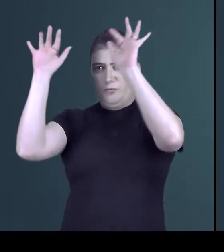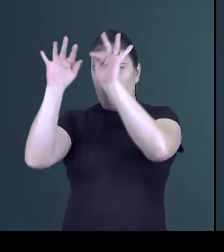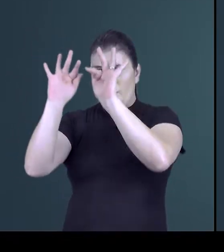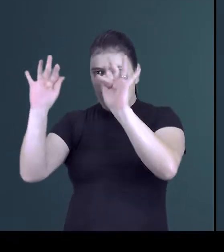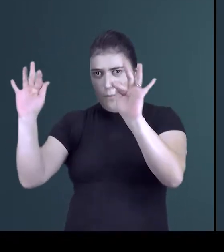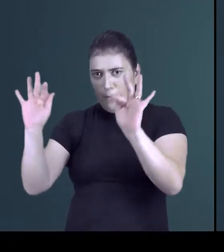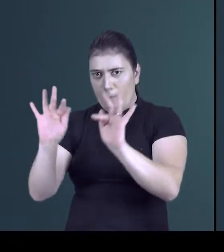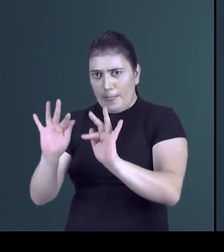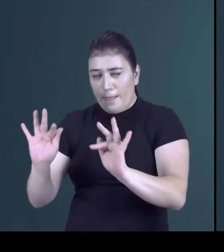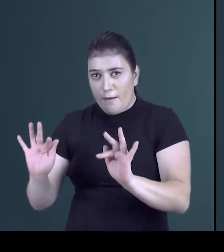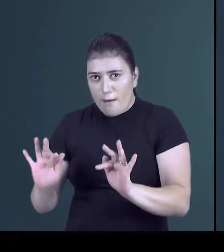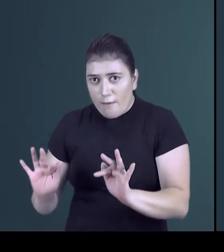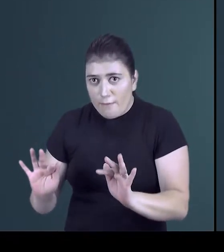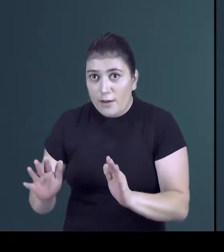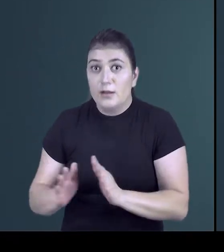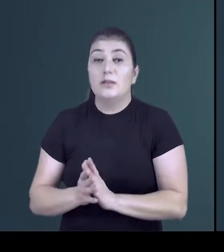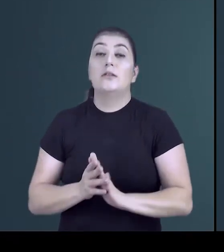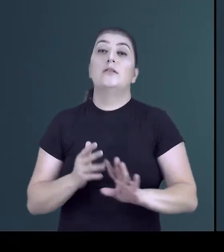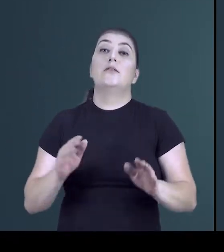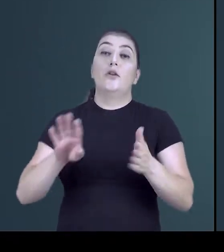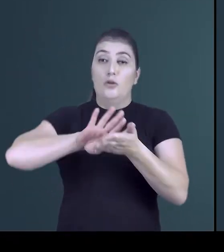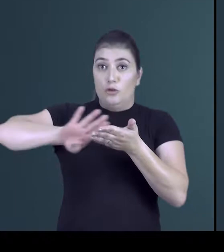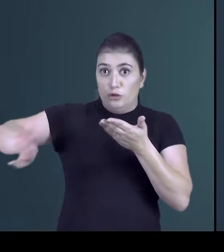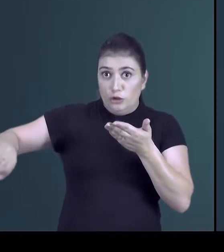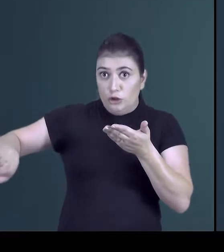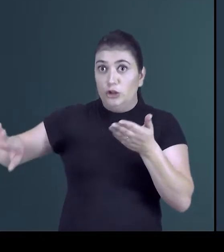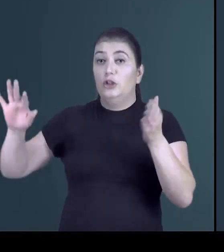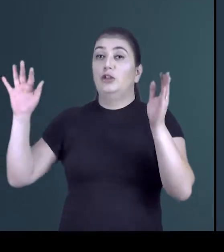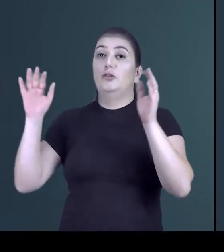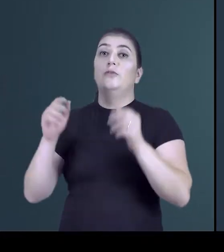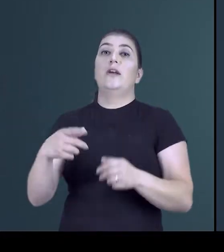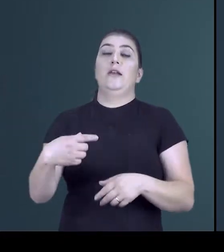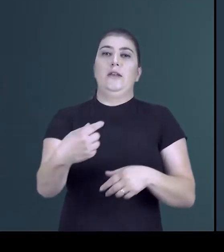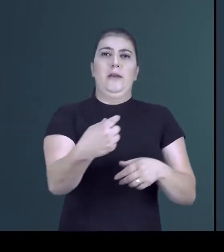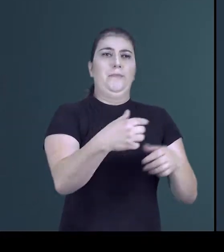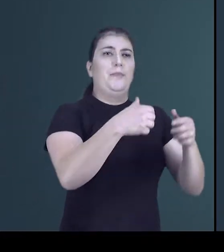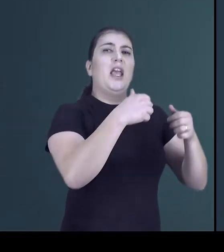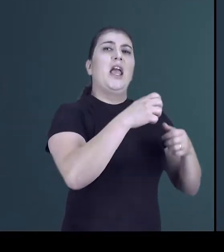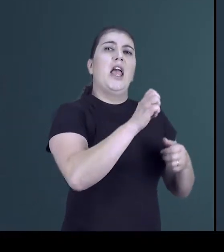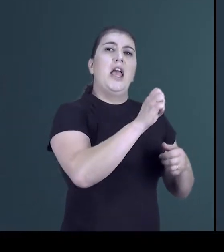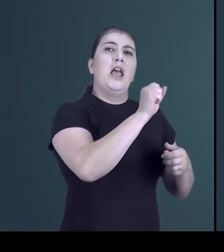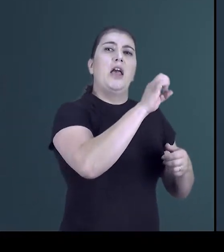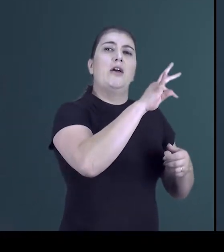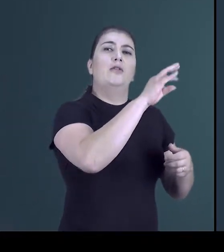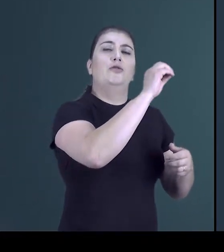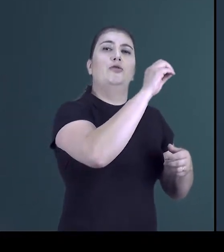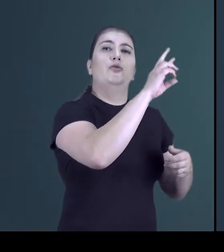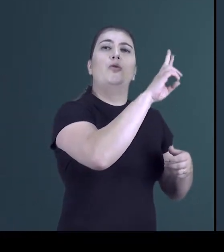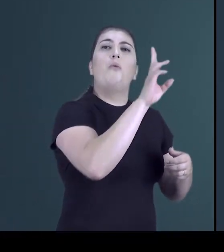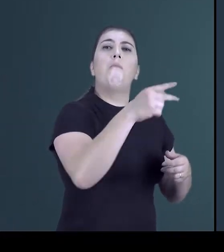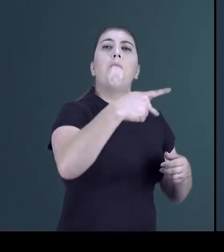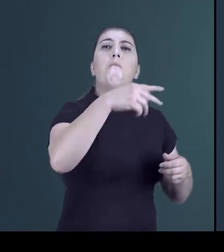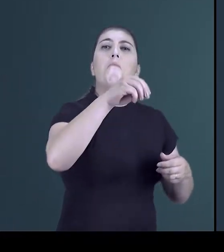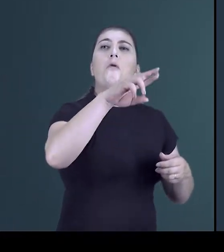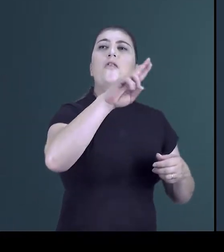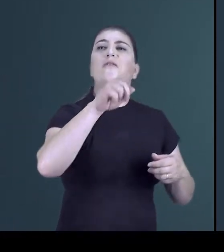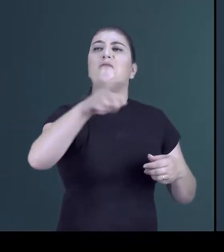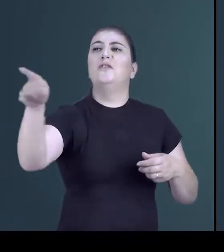nominal? Novamente, tente retirar esse adjetivo. Estou por vocês. Estou o quê?